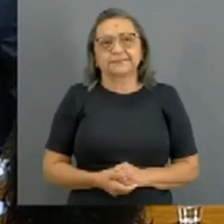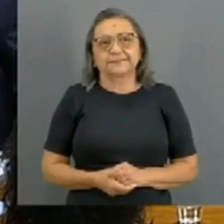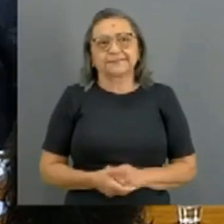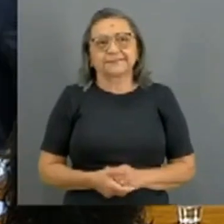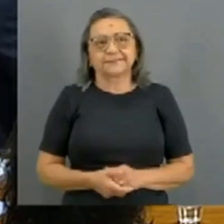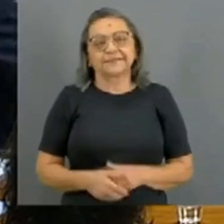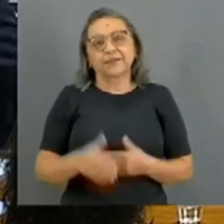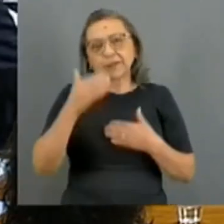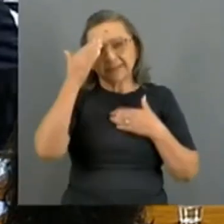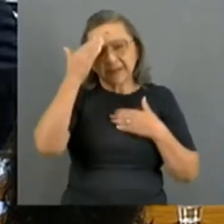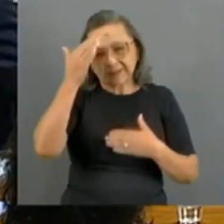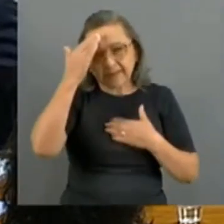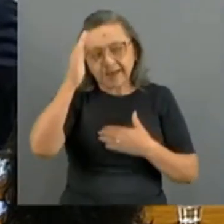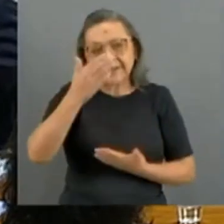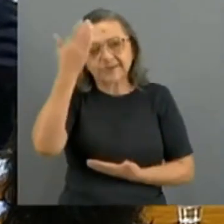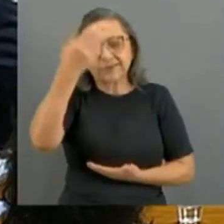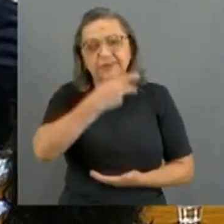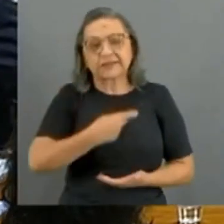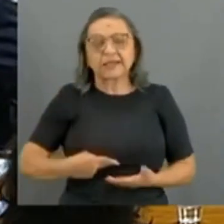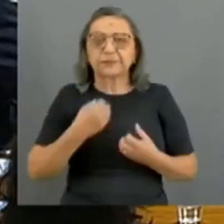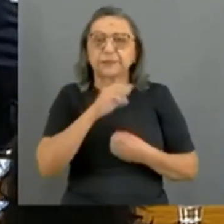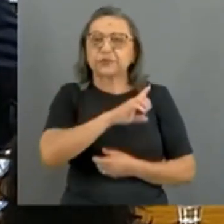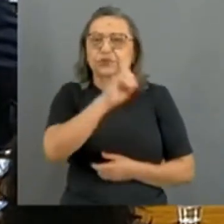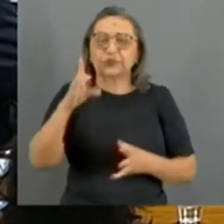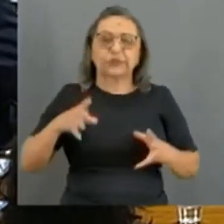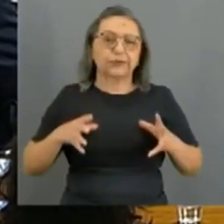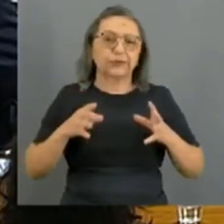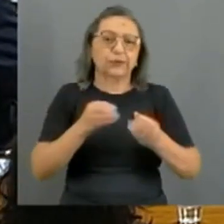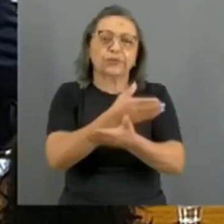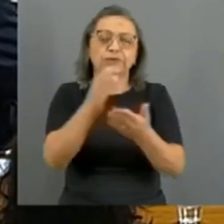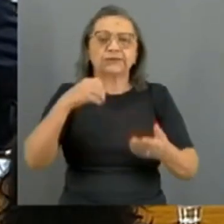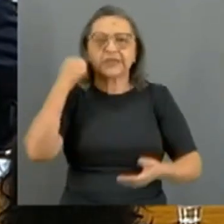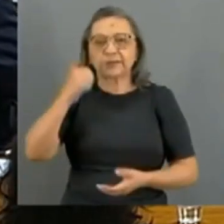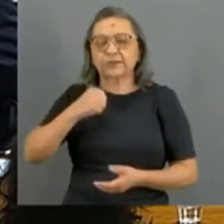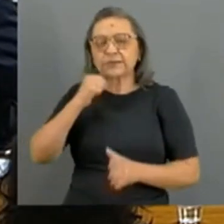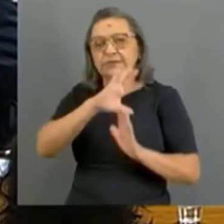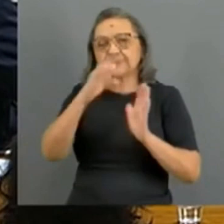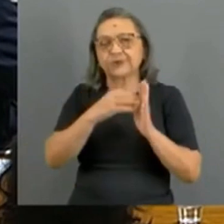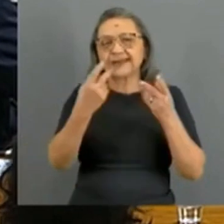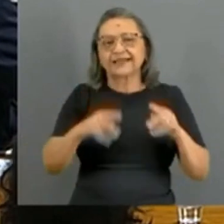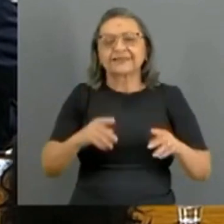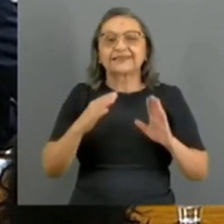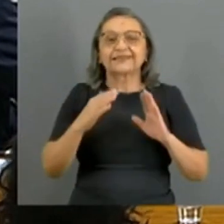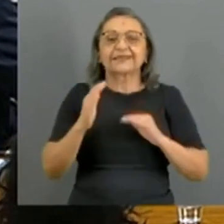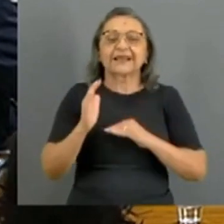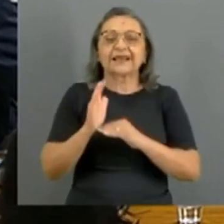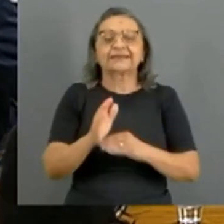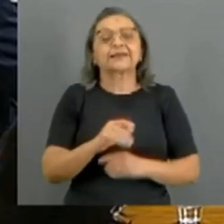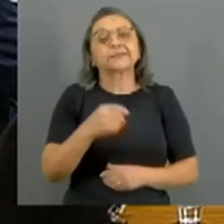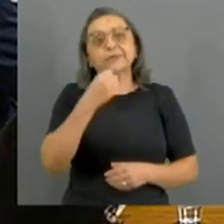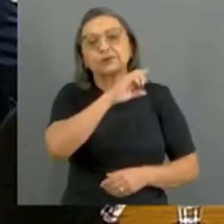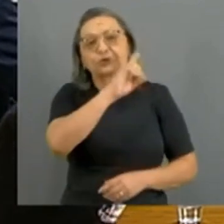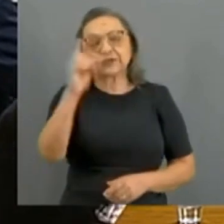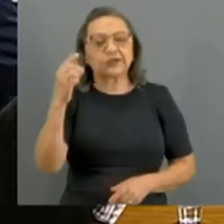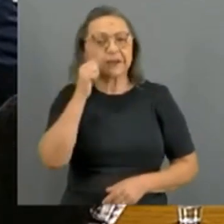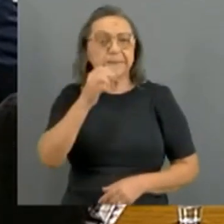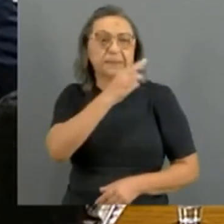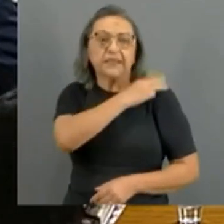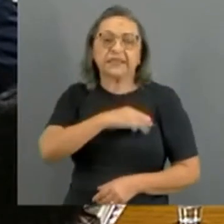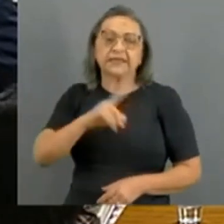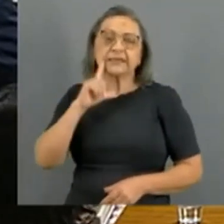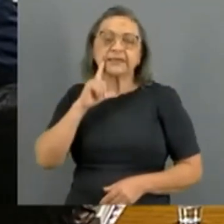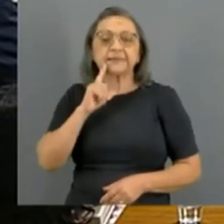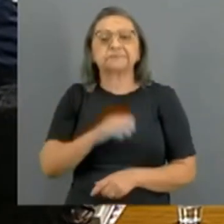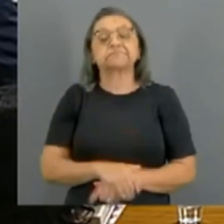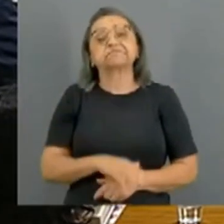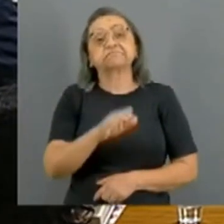Obrigado, presidente. Bom dia a todos os senadores, senadoras e servidores dessa casa. Bom dia, ministra. Ministra, eu já tentei algumas vezes, desde